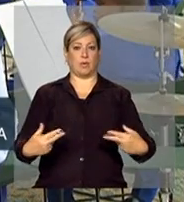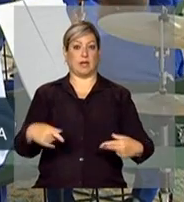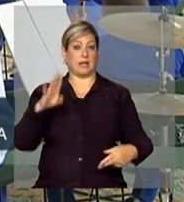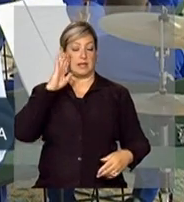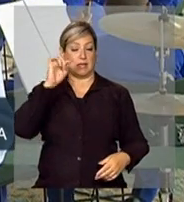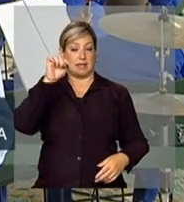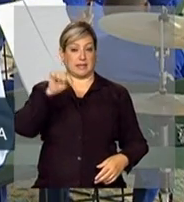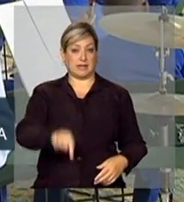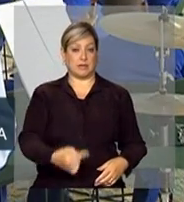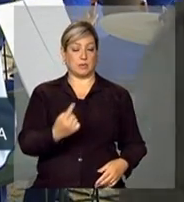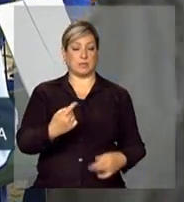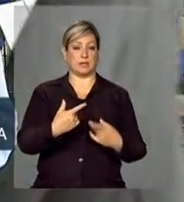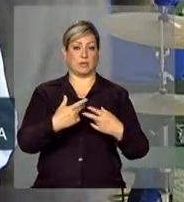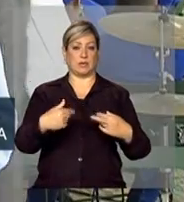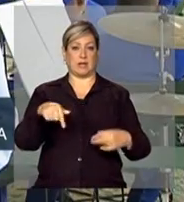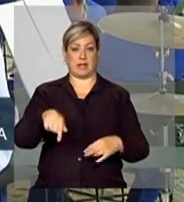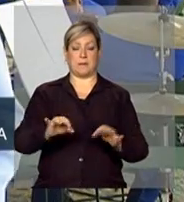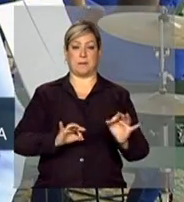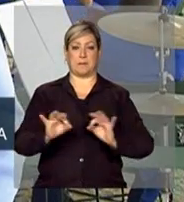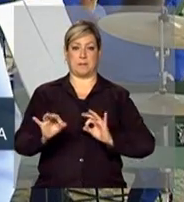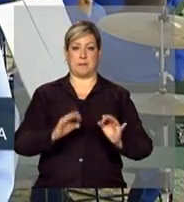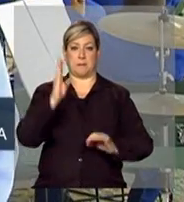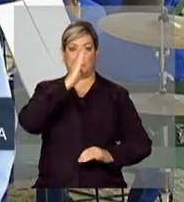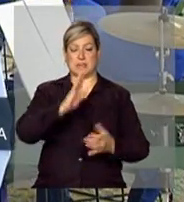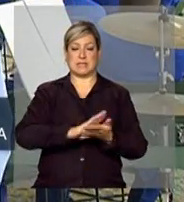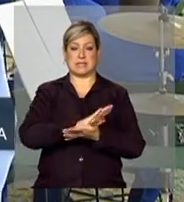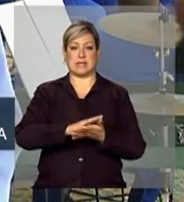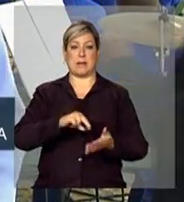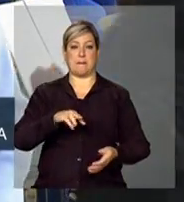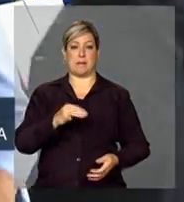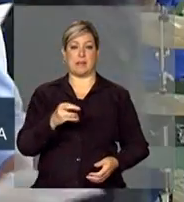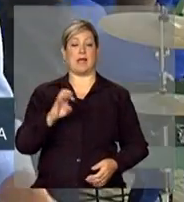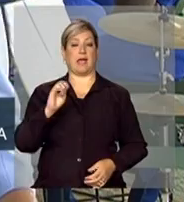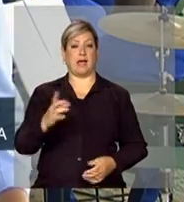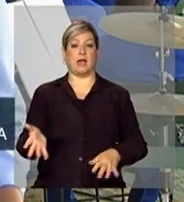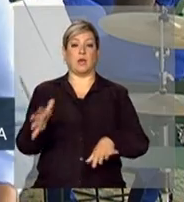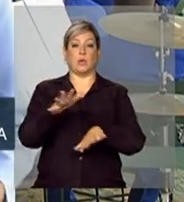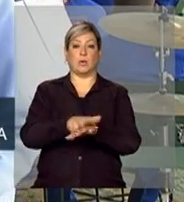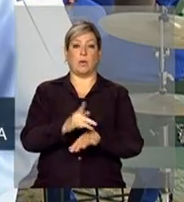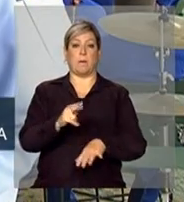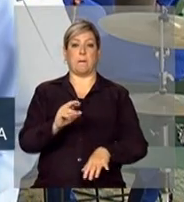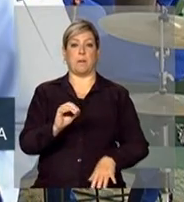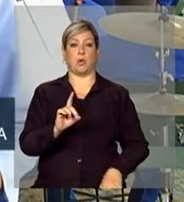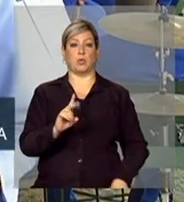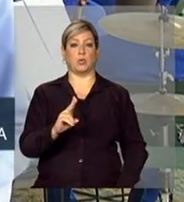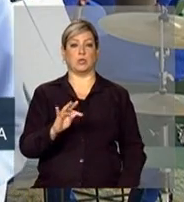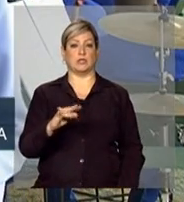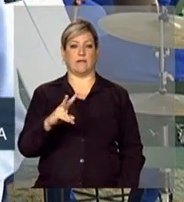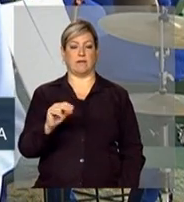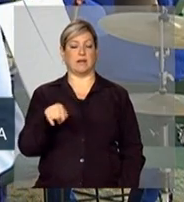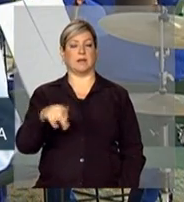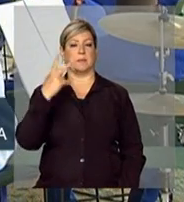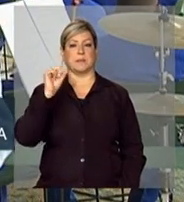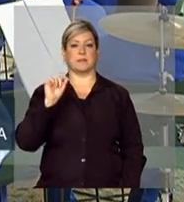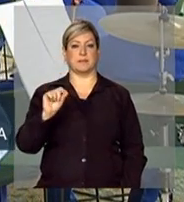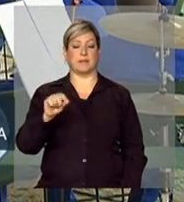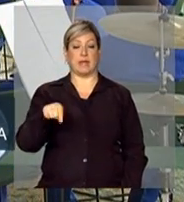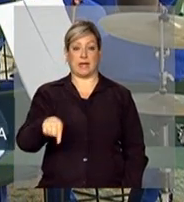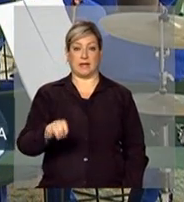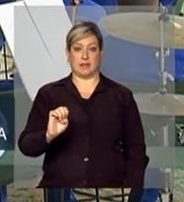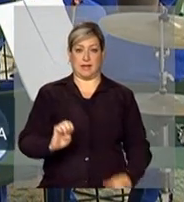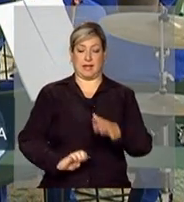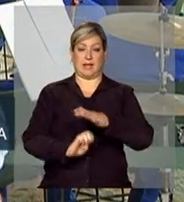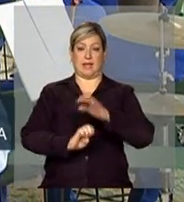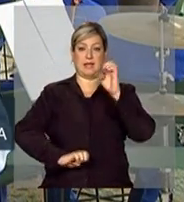Plano Brasil Sem Miséria é a inclusão produtiva. Por falar em inclusão produtiva, a empresa,